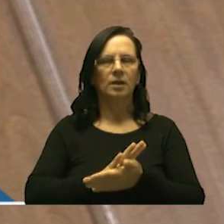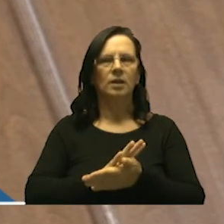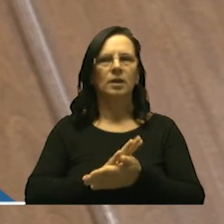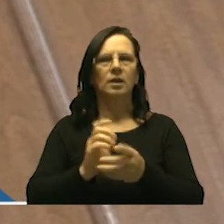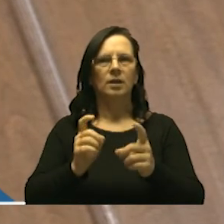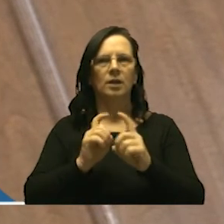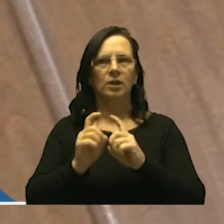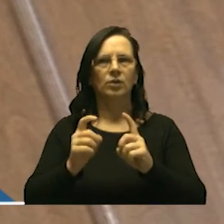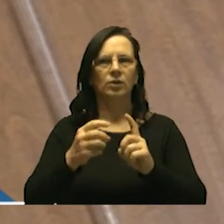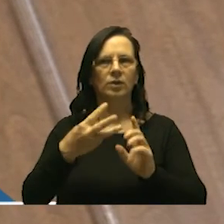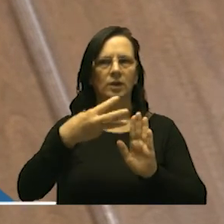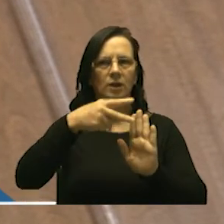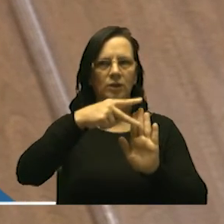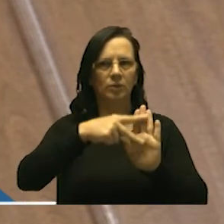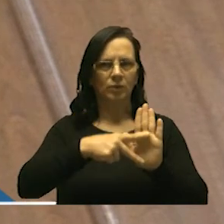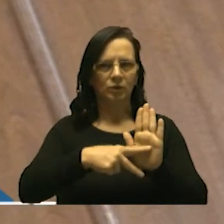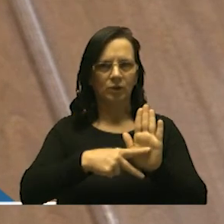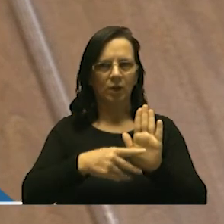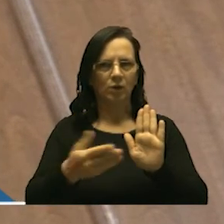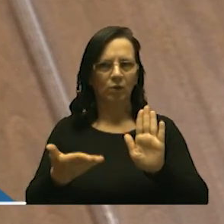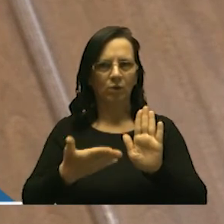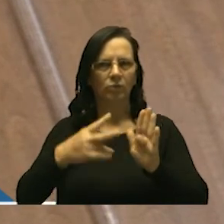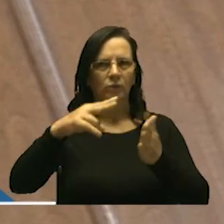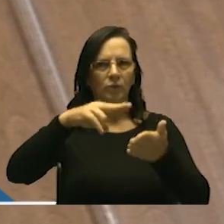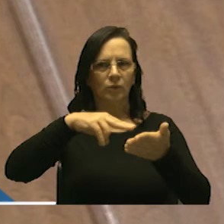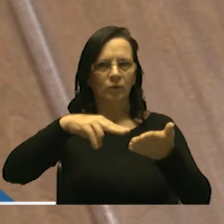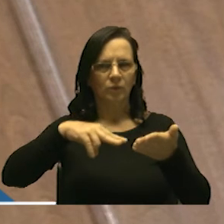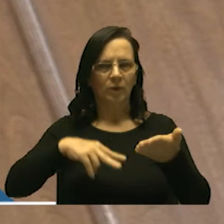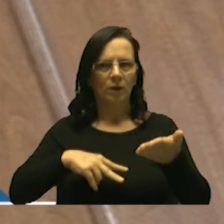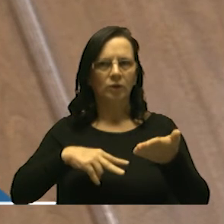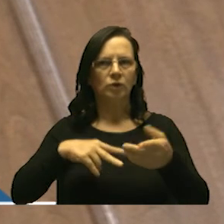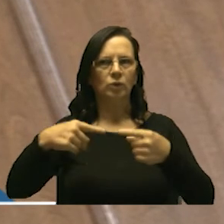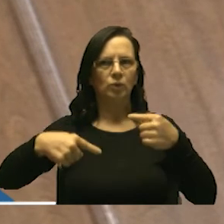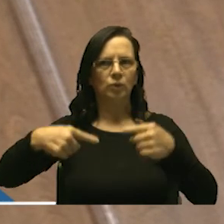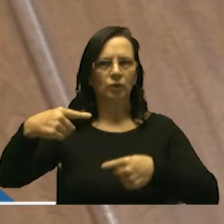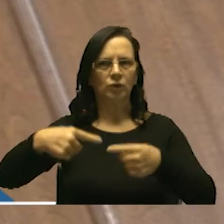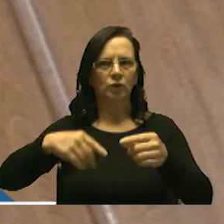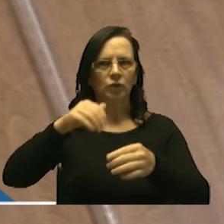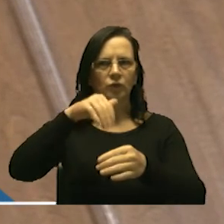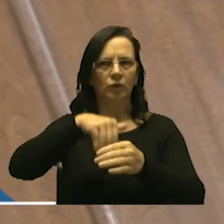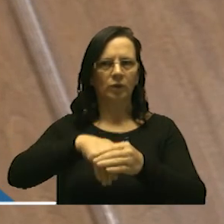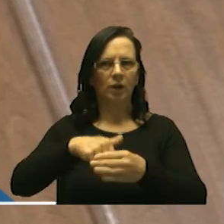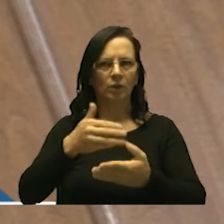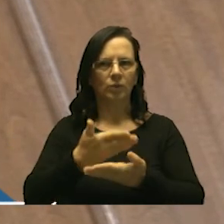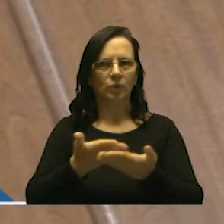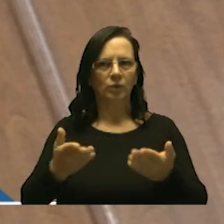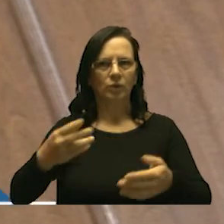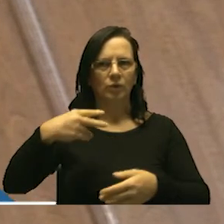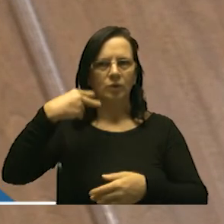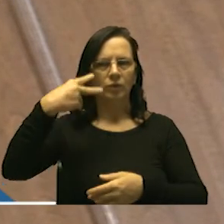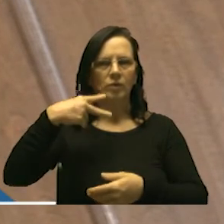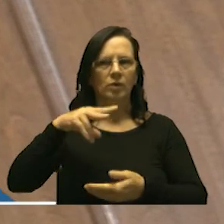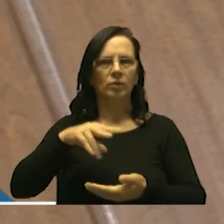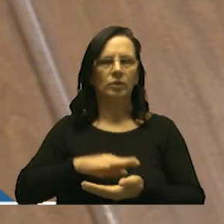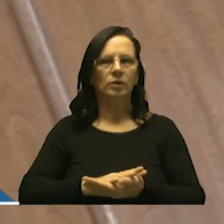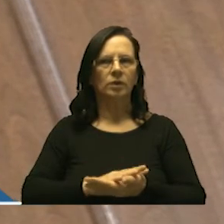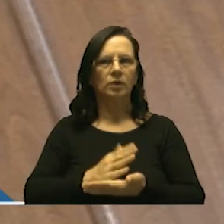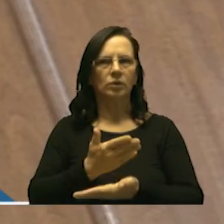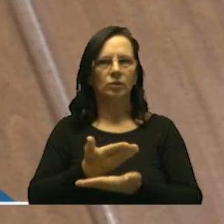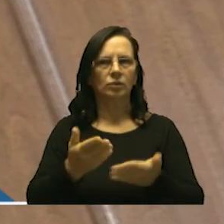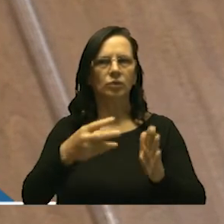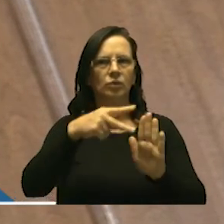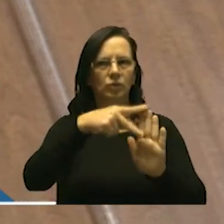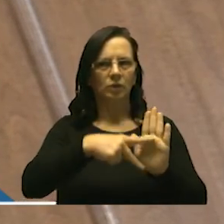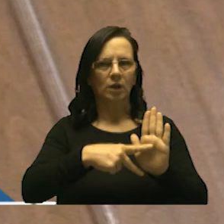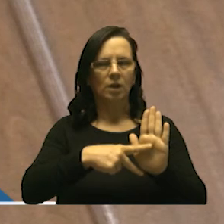Três projetos de lei foram analisados, discutidos e votados pelos vereadores neste plenário e todos os três